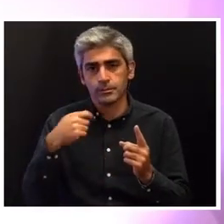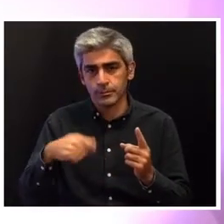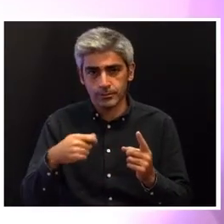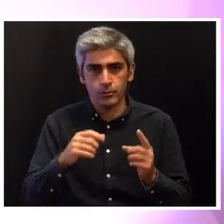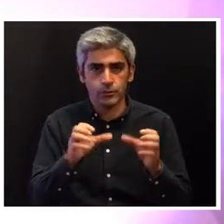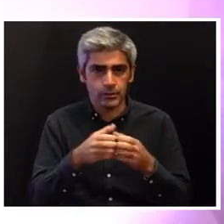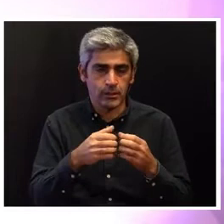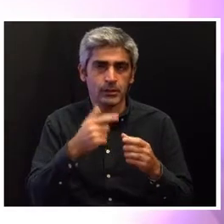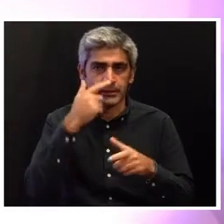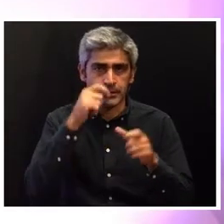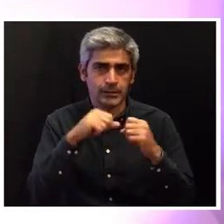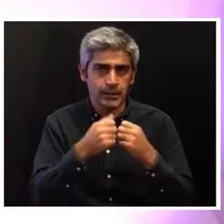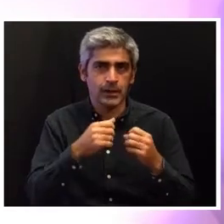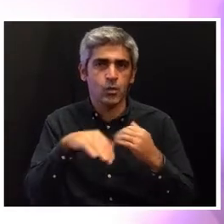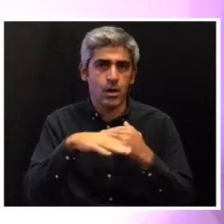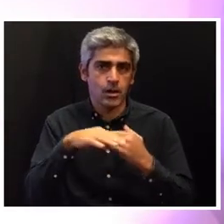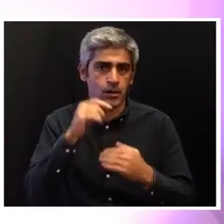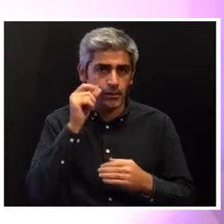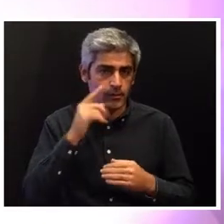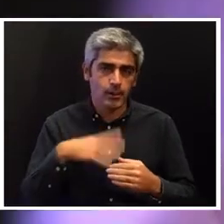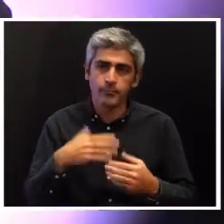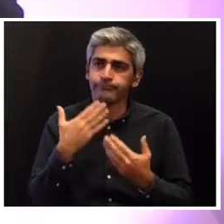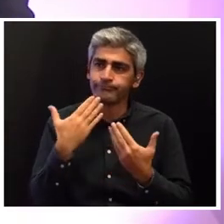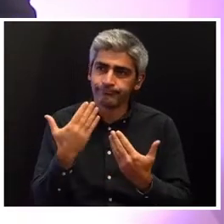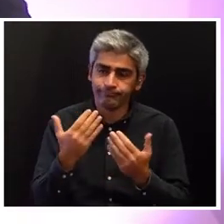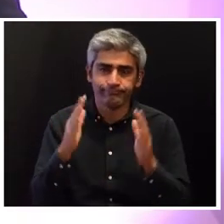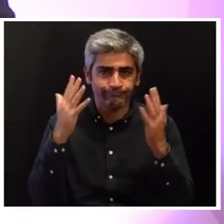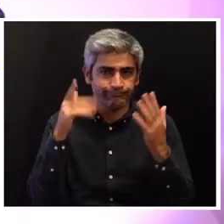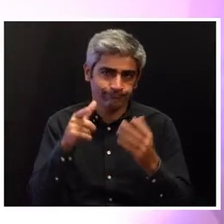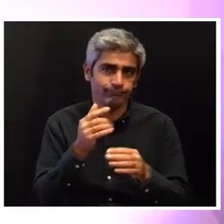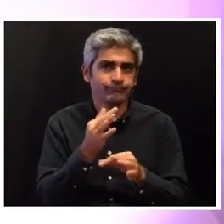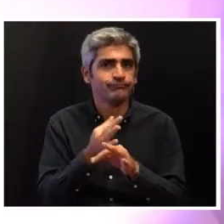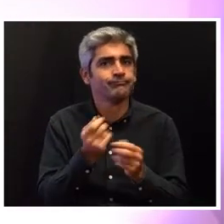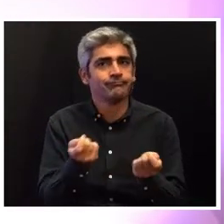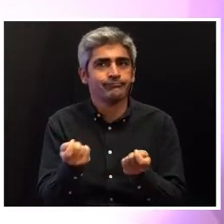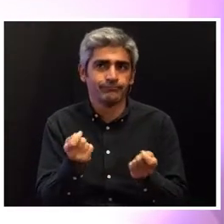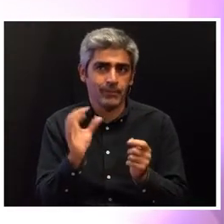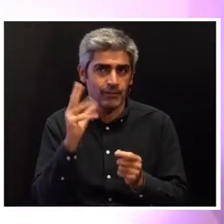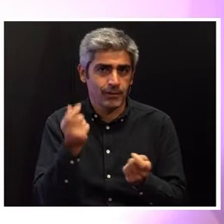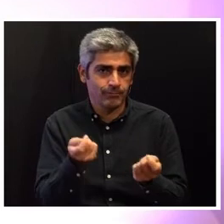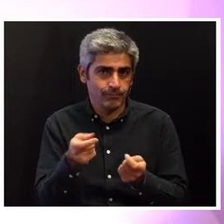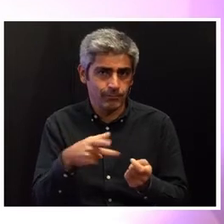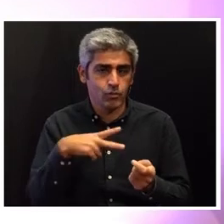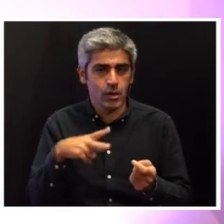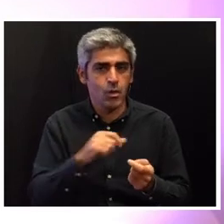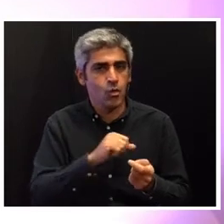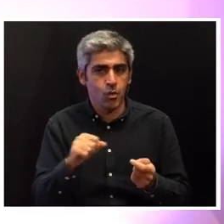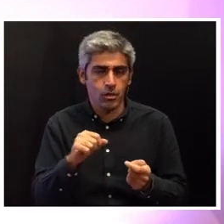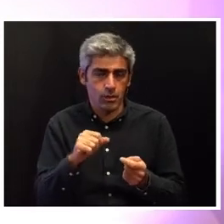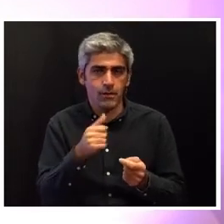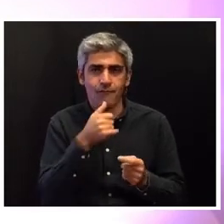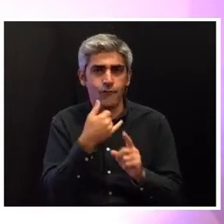e Igualdade de Géria, começo por vos solicitar pela organização deste primeiro Fórum, Portugal contra a Violência,